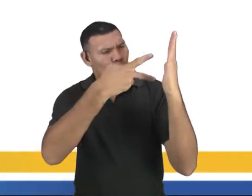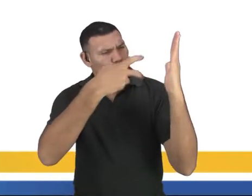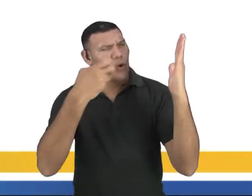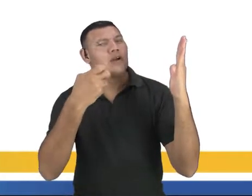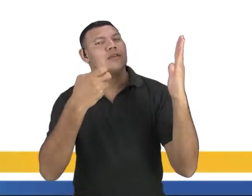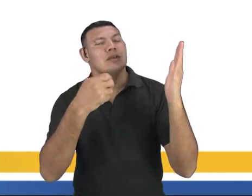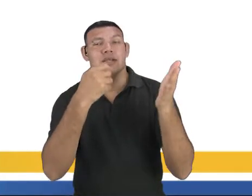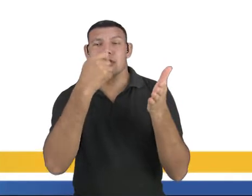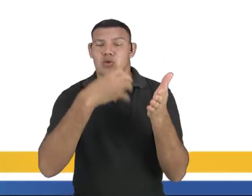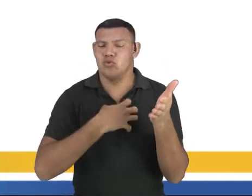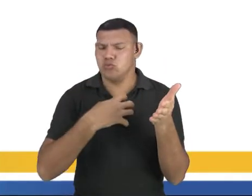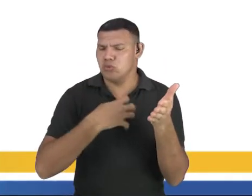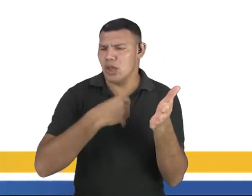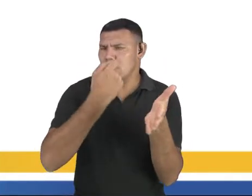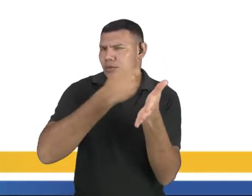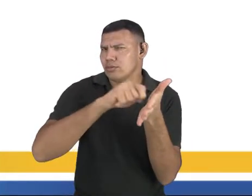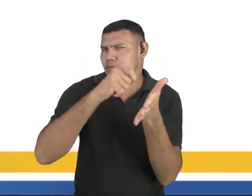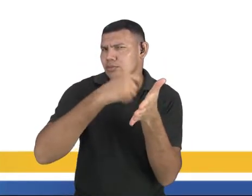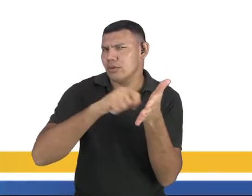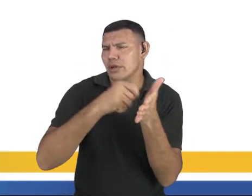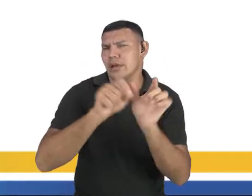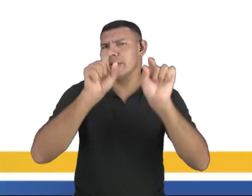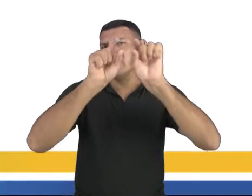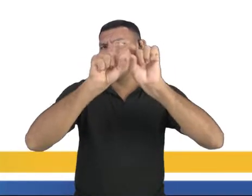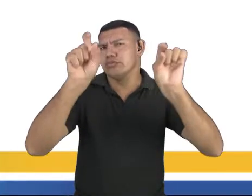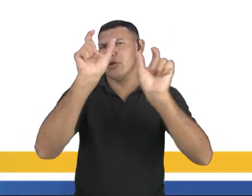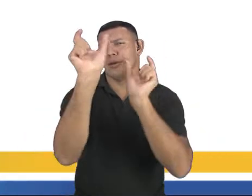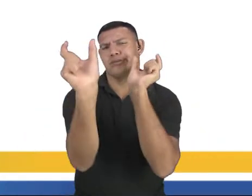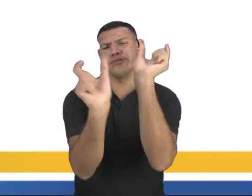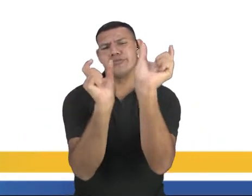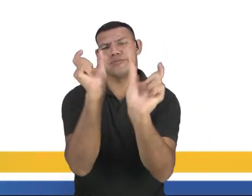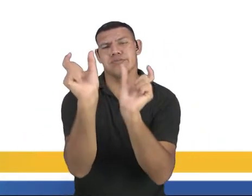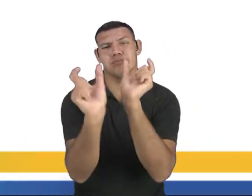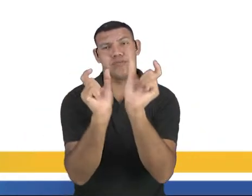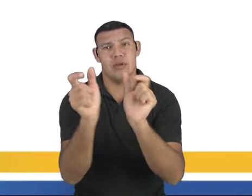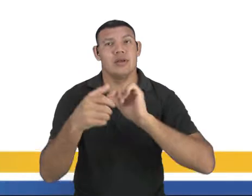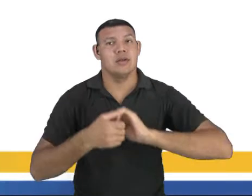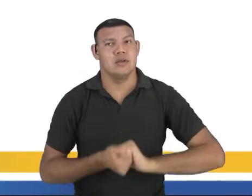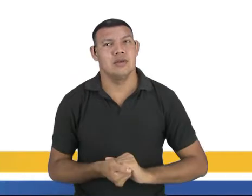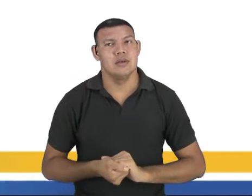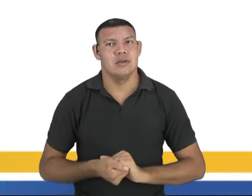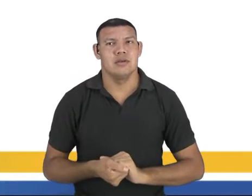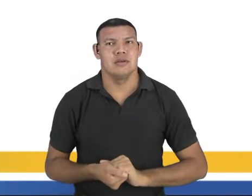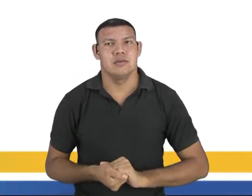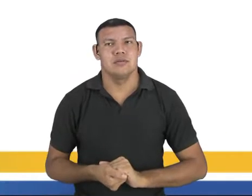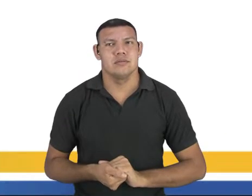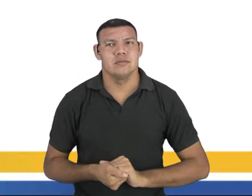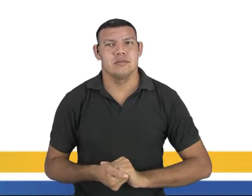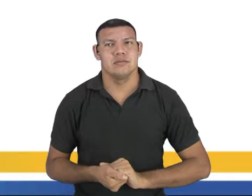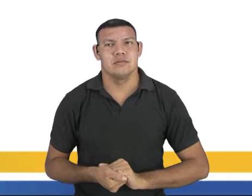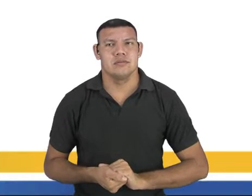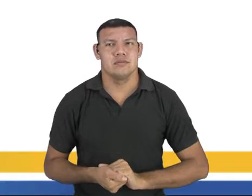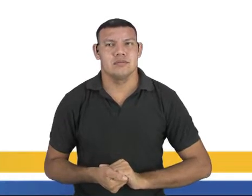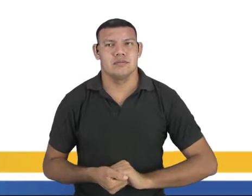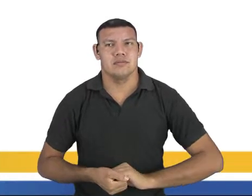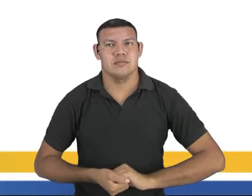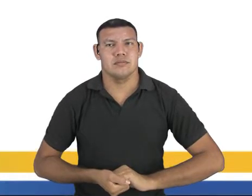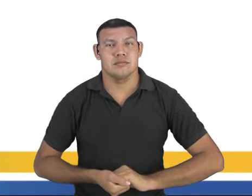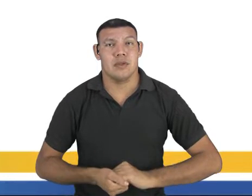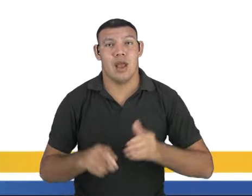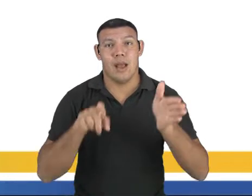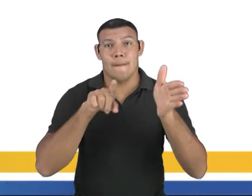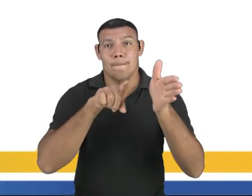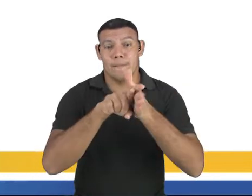o que o autor quis dizer com aqueles versos. Outra coisa, as